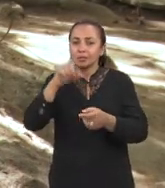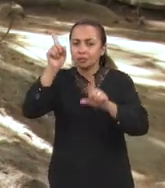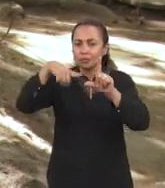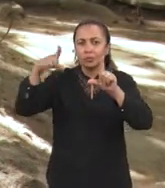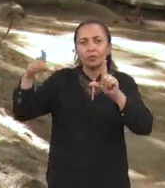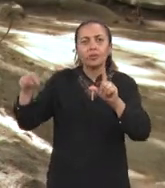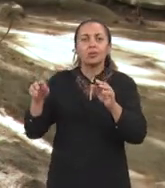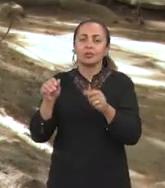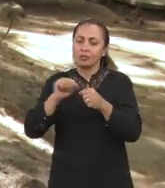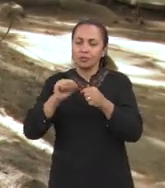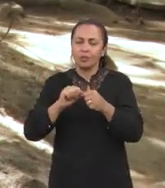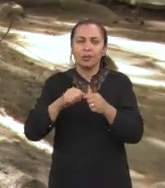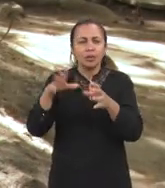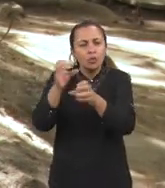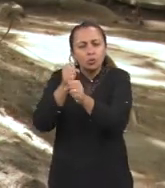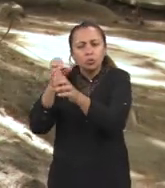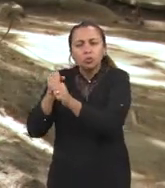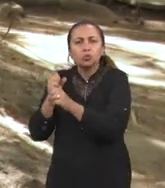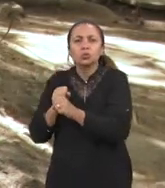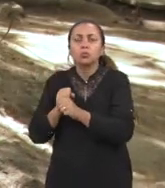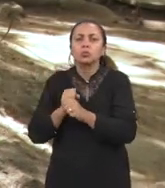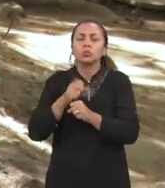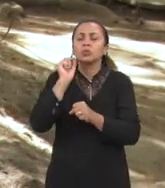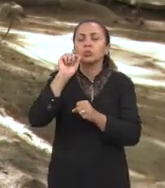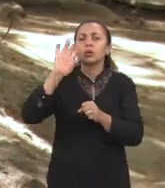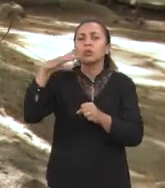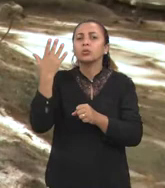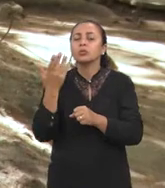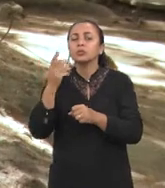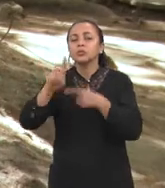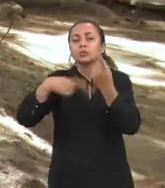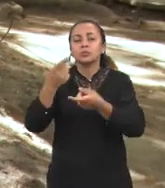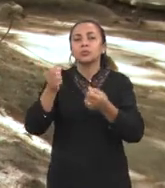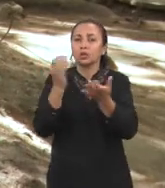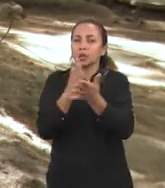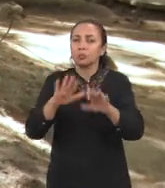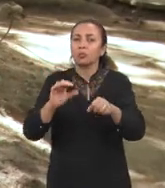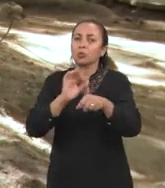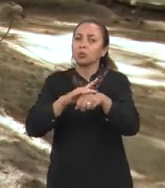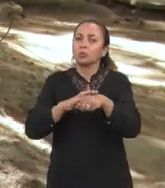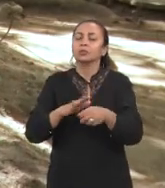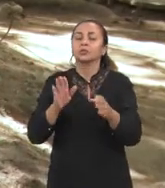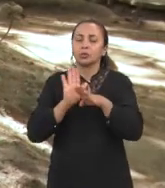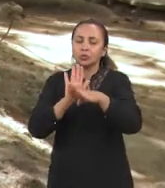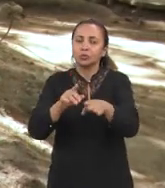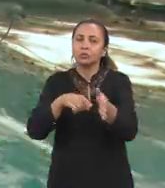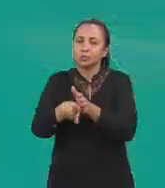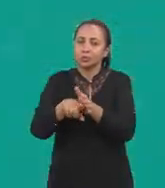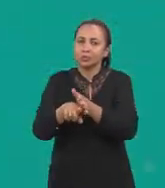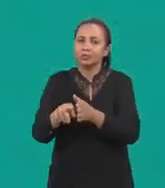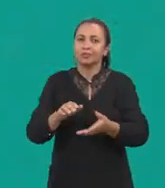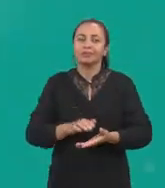dados e fazer um levantamento das sequelas após a doença. E assim, contribuir com mais pesquisas.